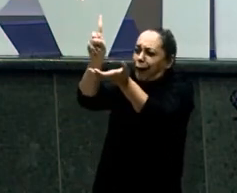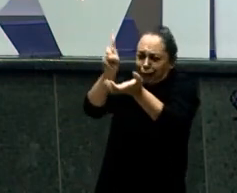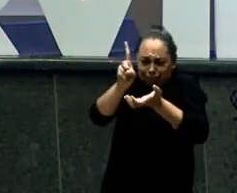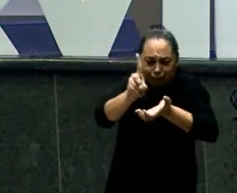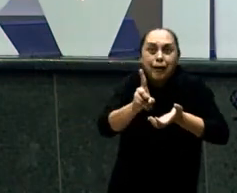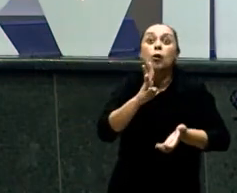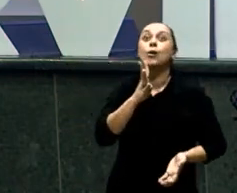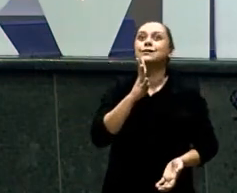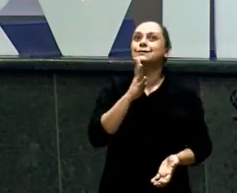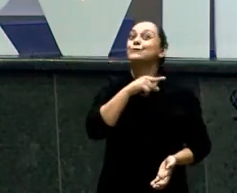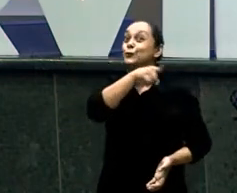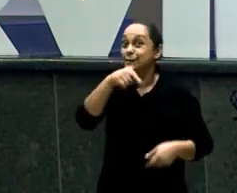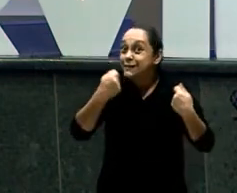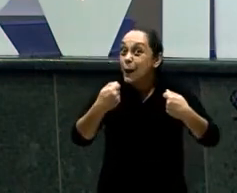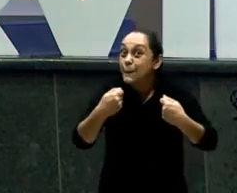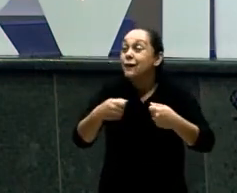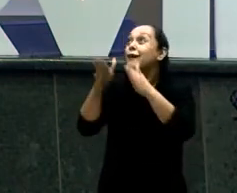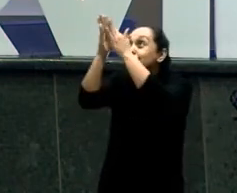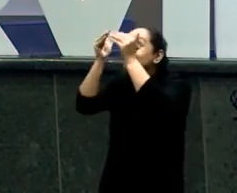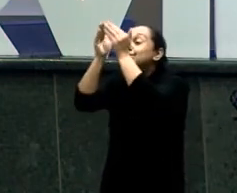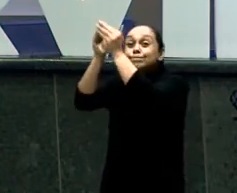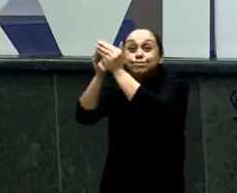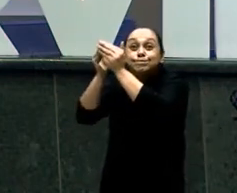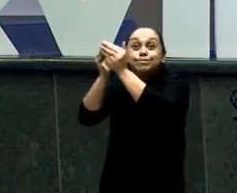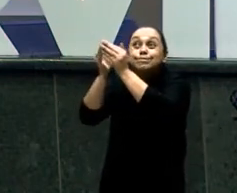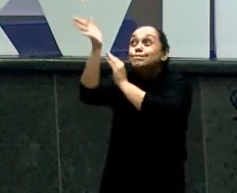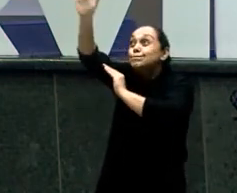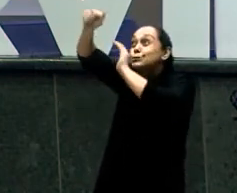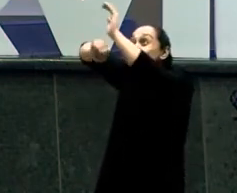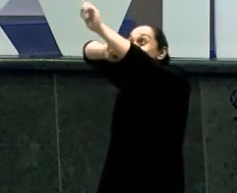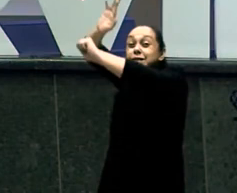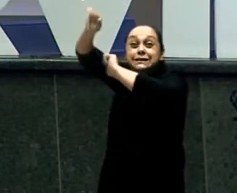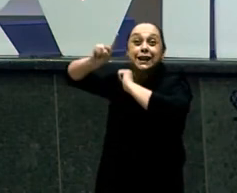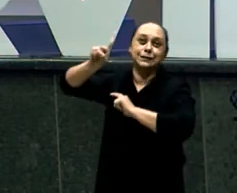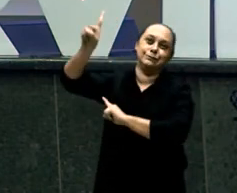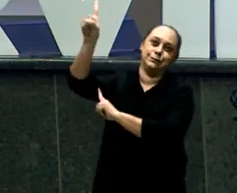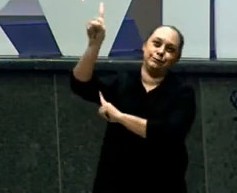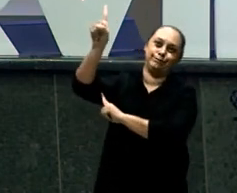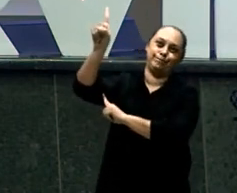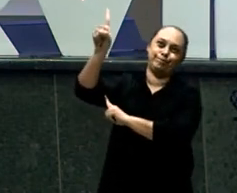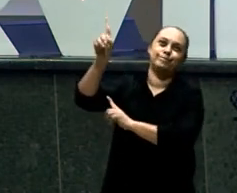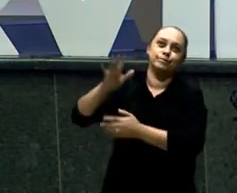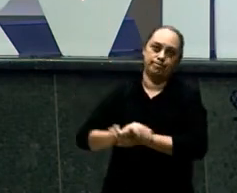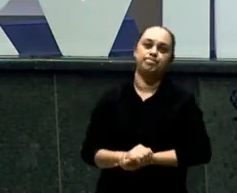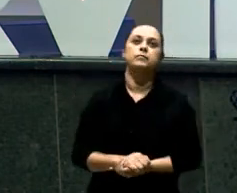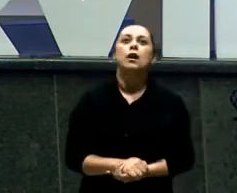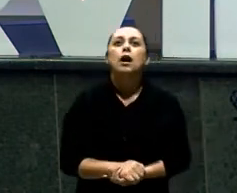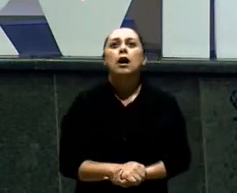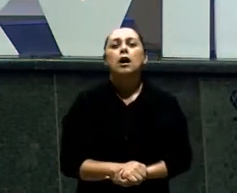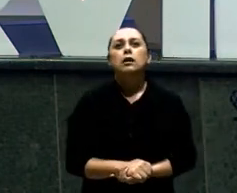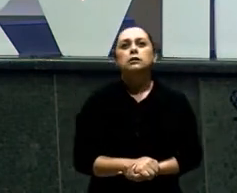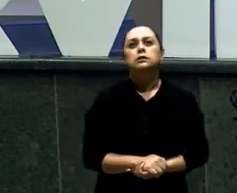Mas crescer Dá trabalho Primeiro porque Quem cresce Não percebe que E acaba Gerando